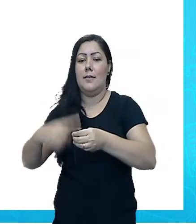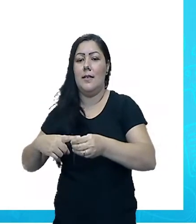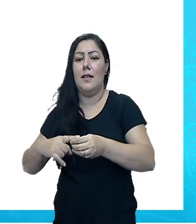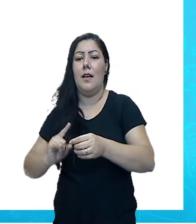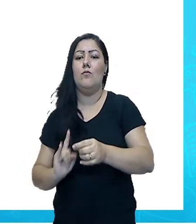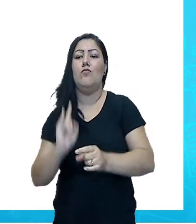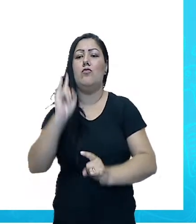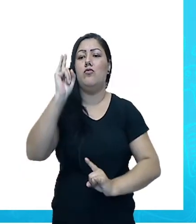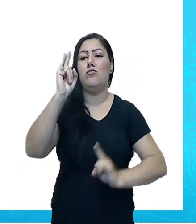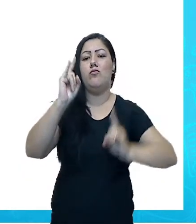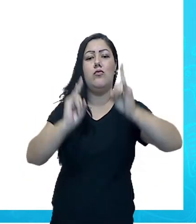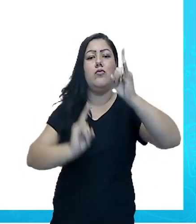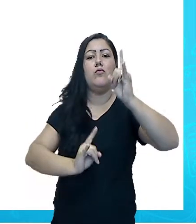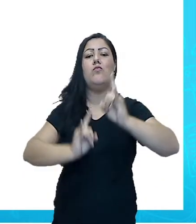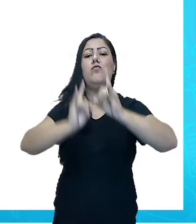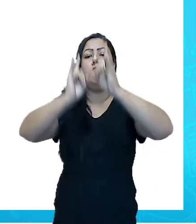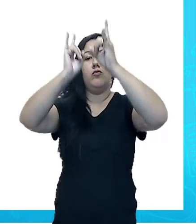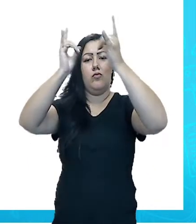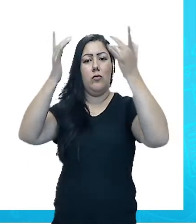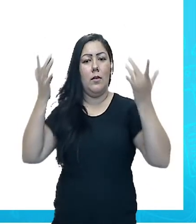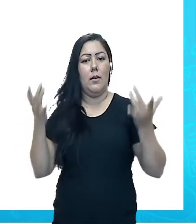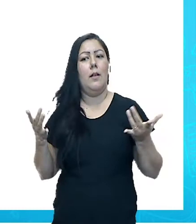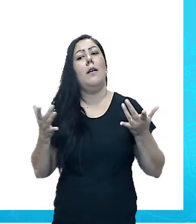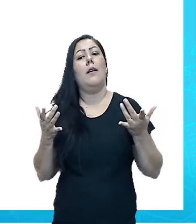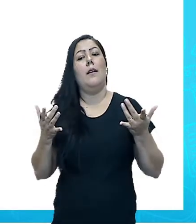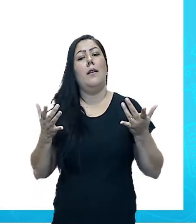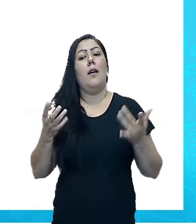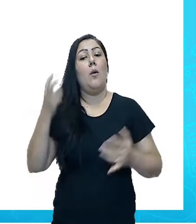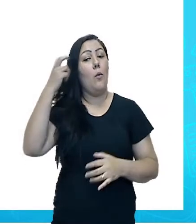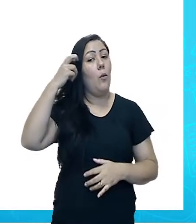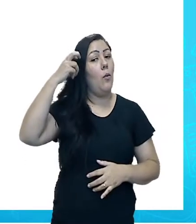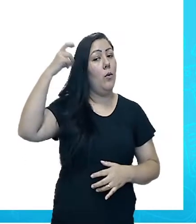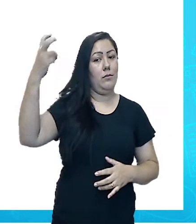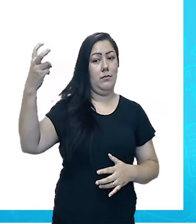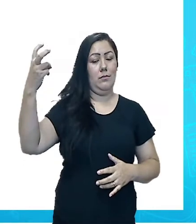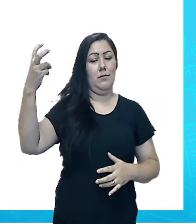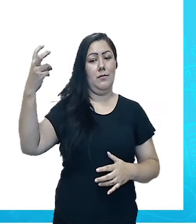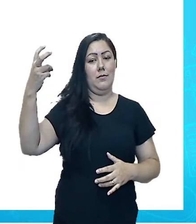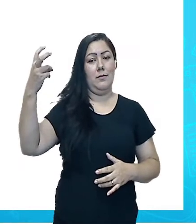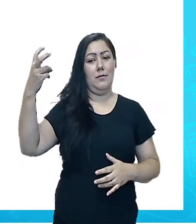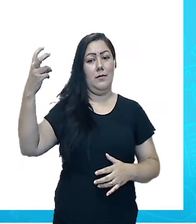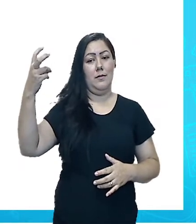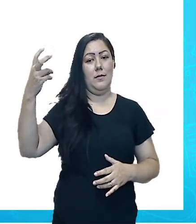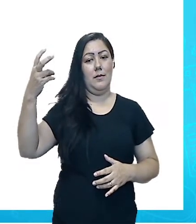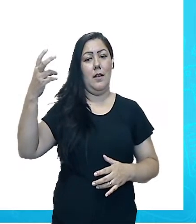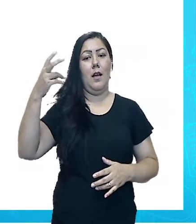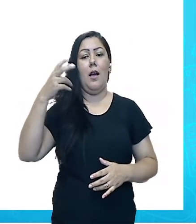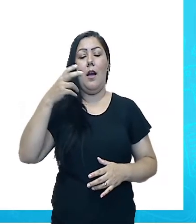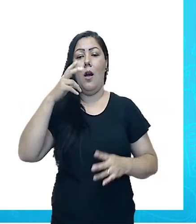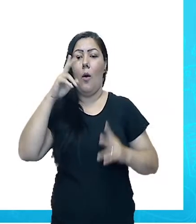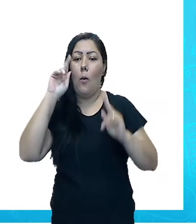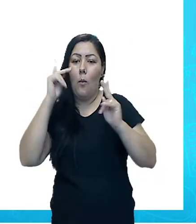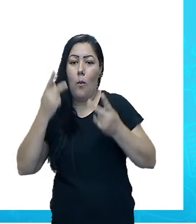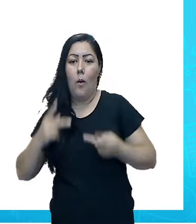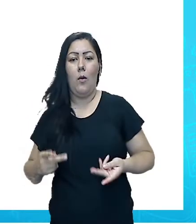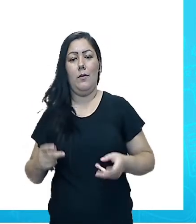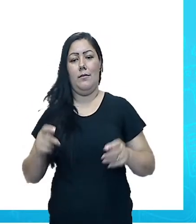a ação humana. E eu disse que o pico da Ibituruna,